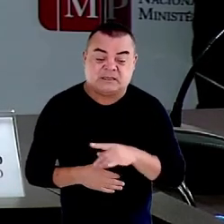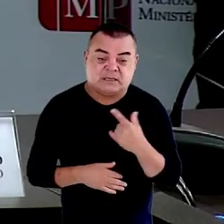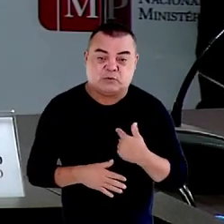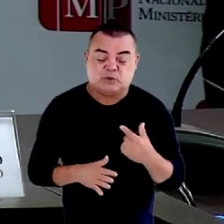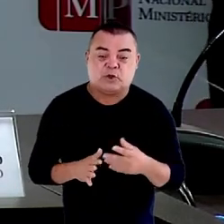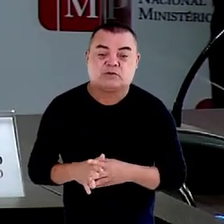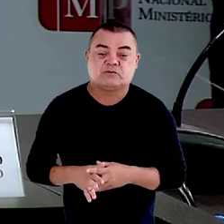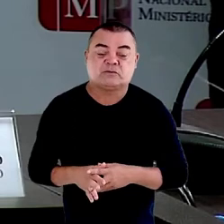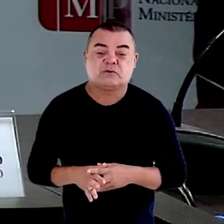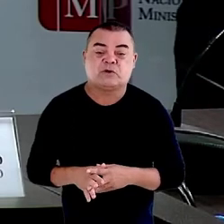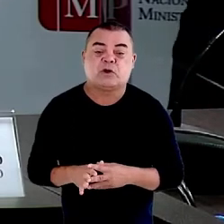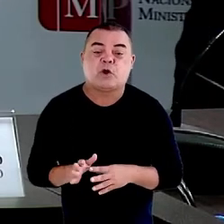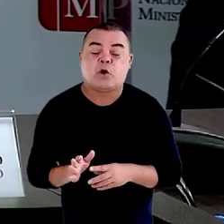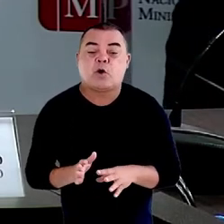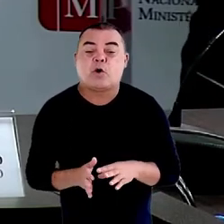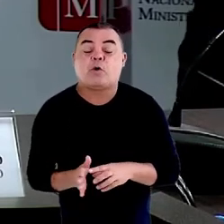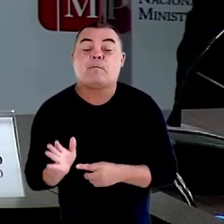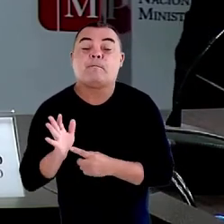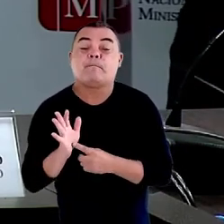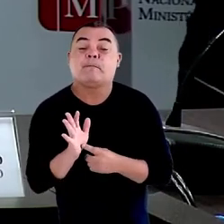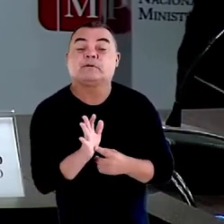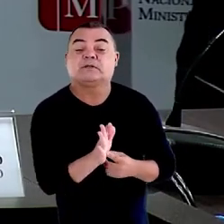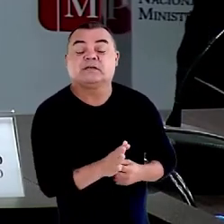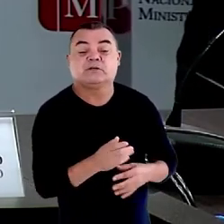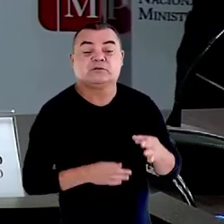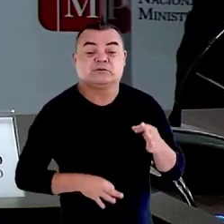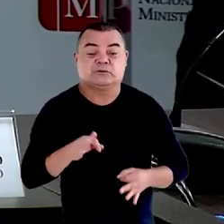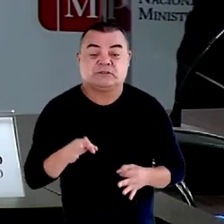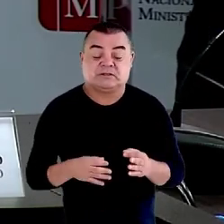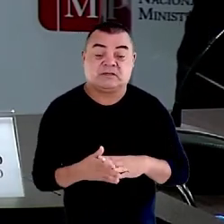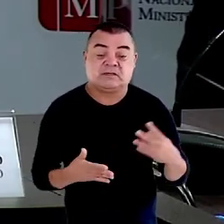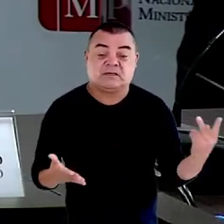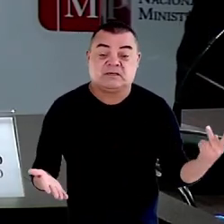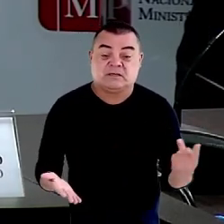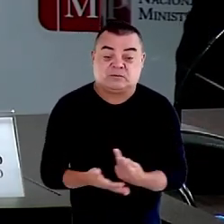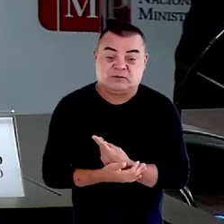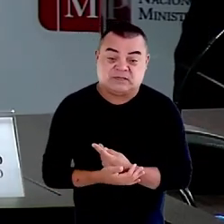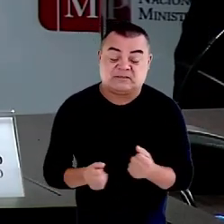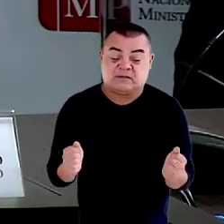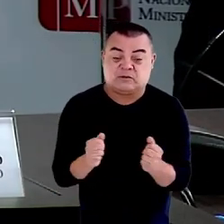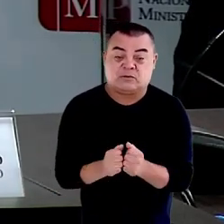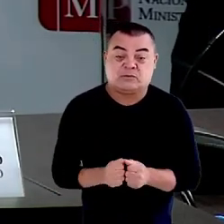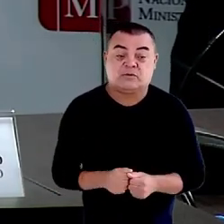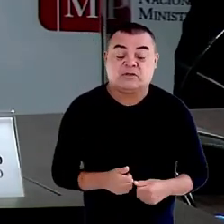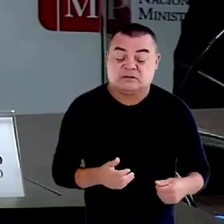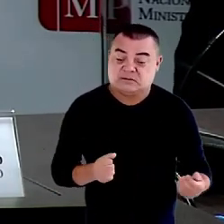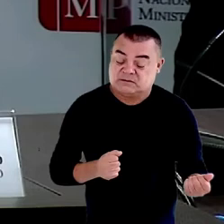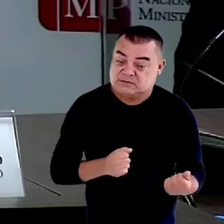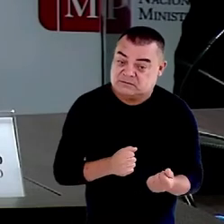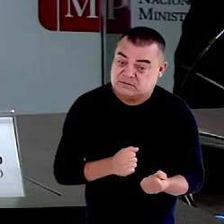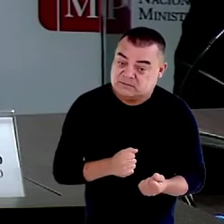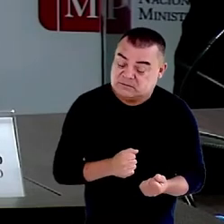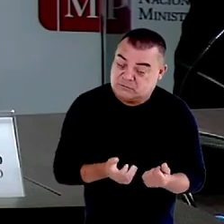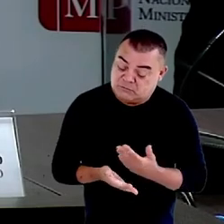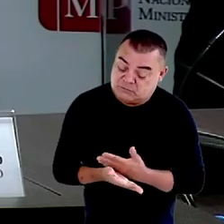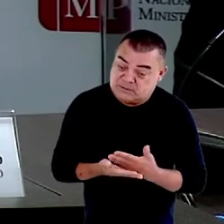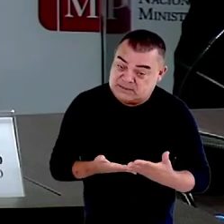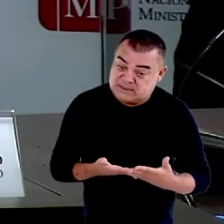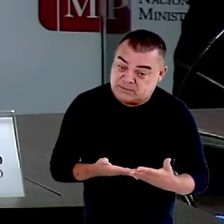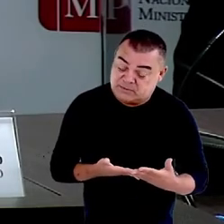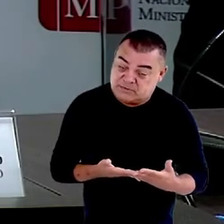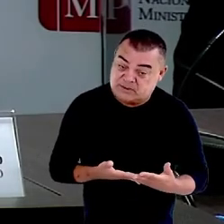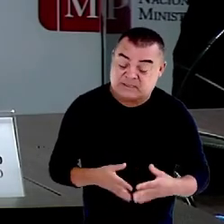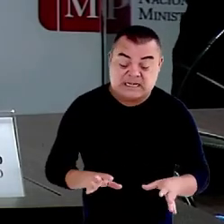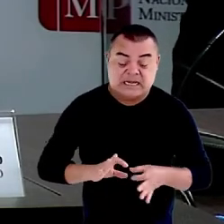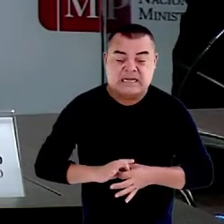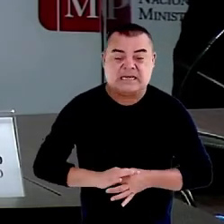jurídico, ele se dá basicamente com os princípios da liberdade e da igualdade, é